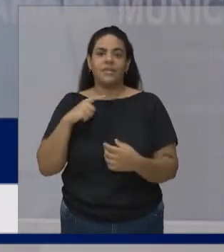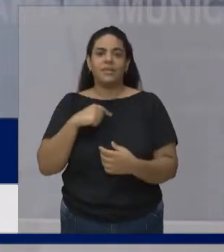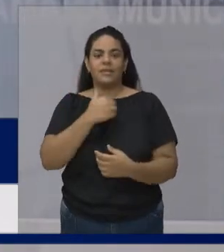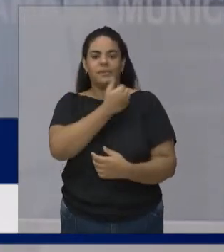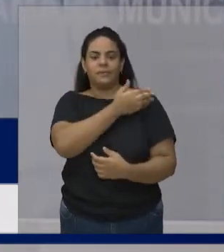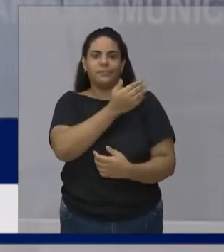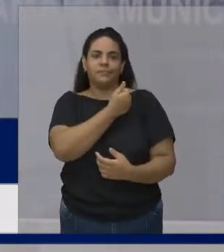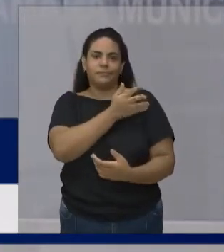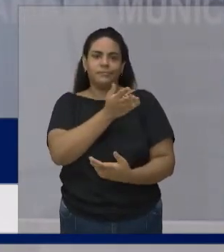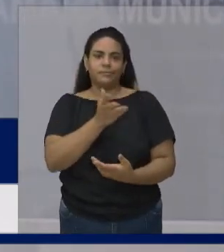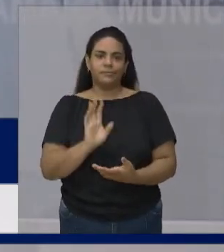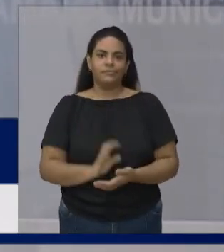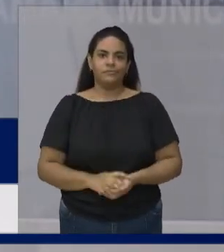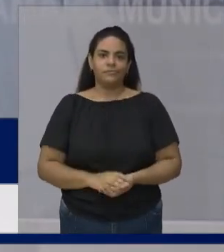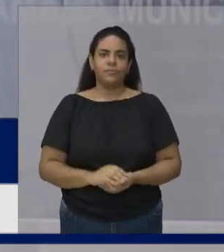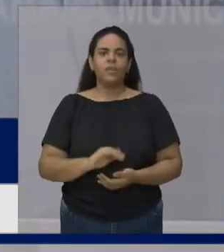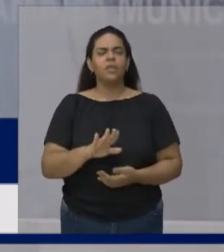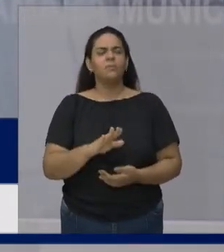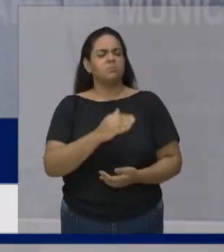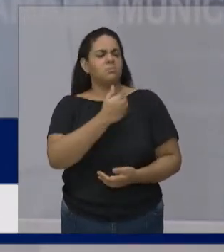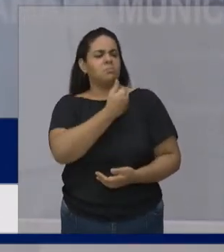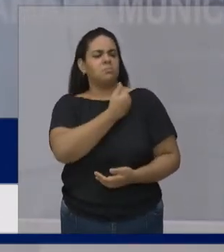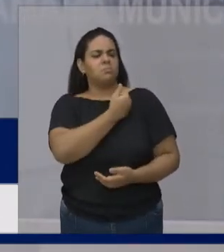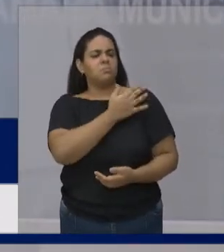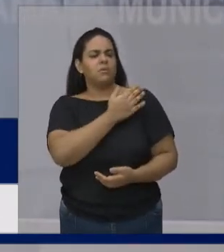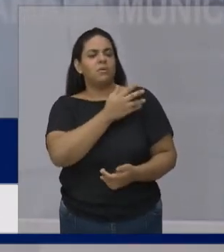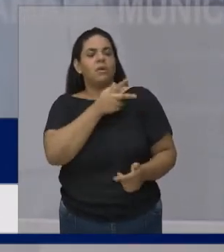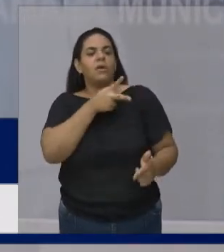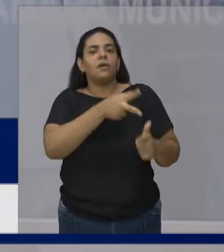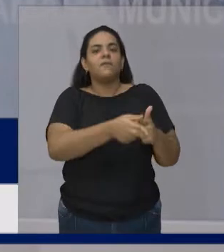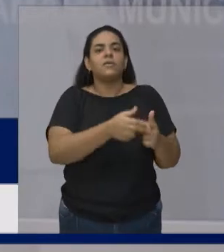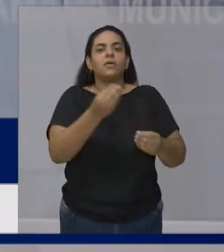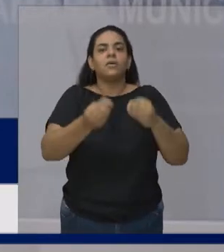Sabe como que a gente vence? Conhecimento